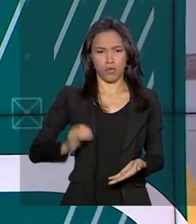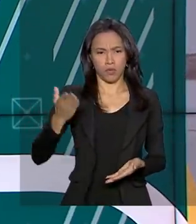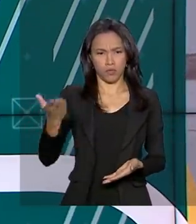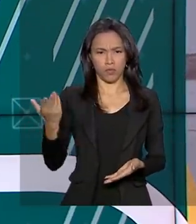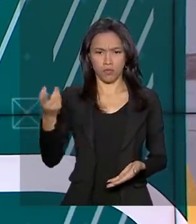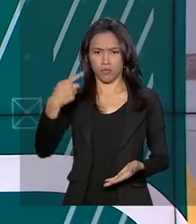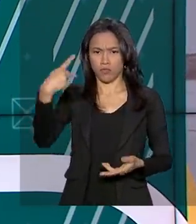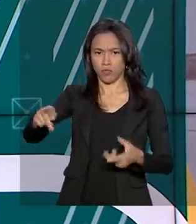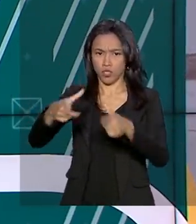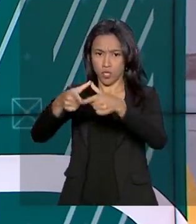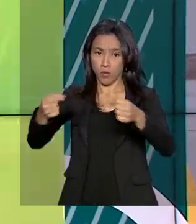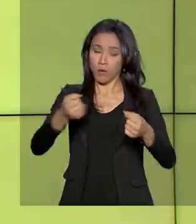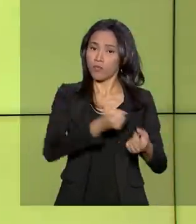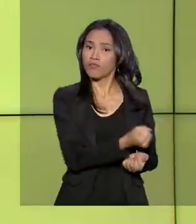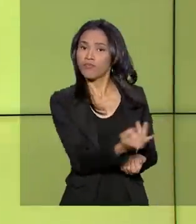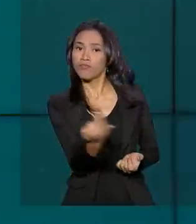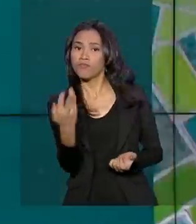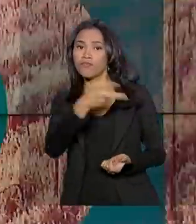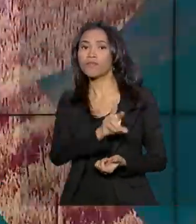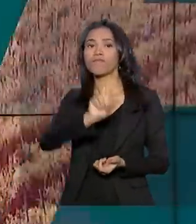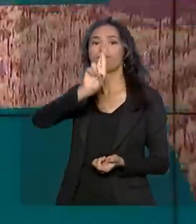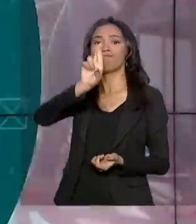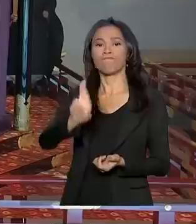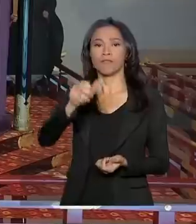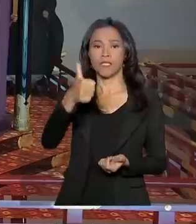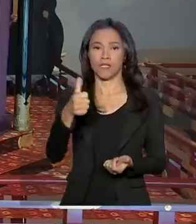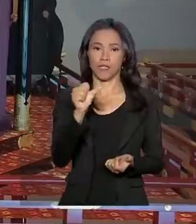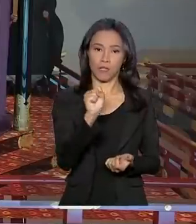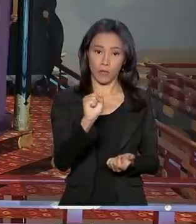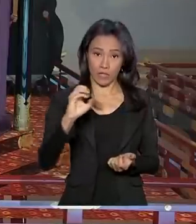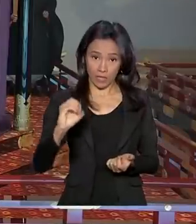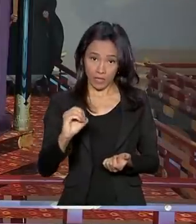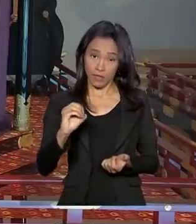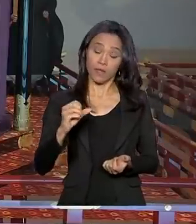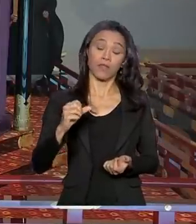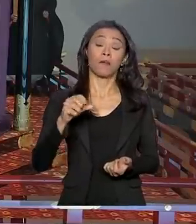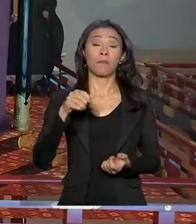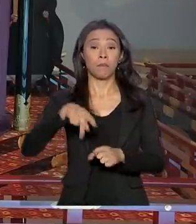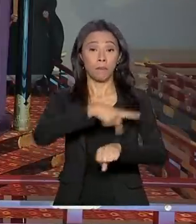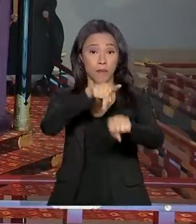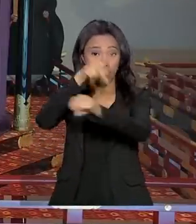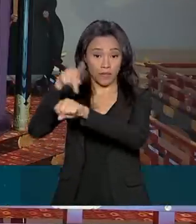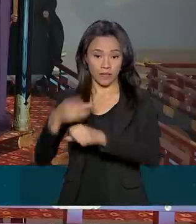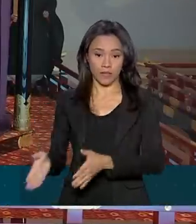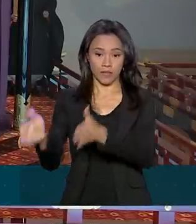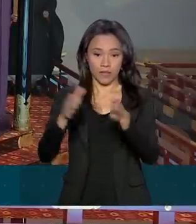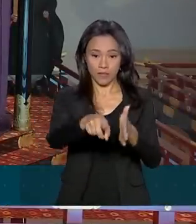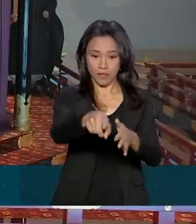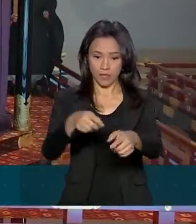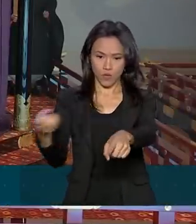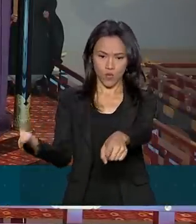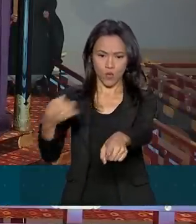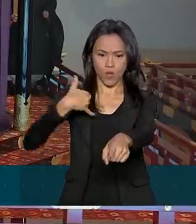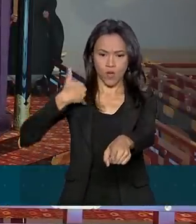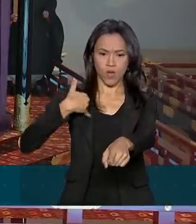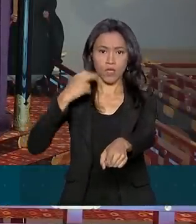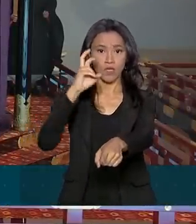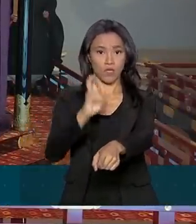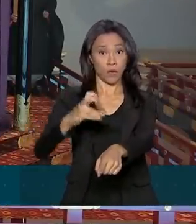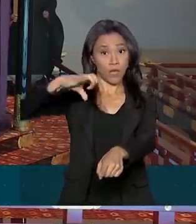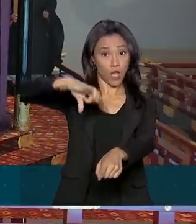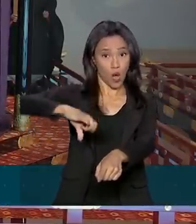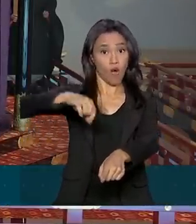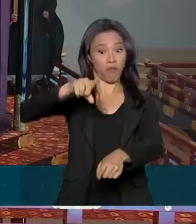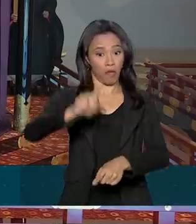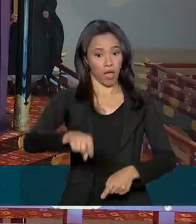de representantes de 180 países. O novo soberano de 59 anos se tornou imperador do